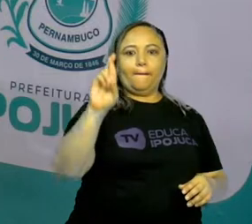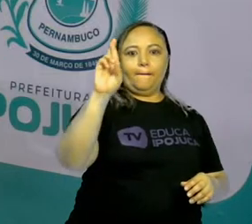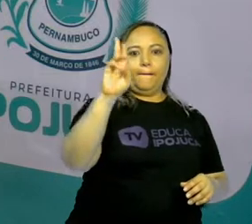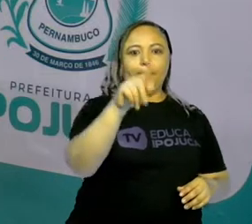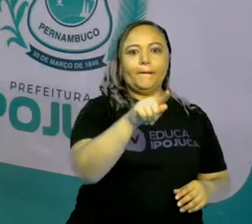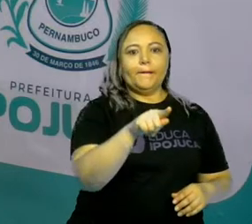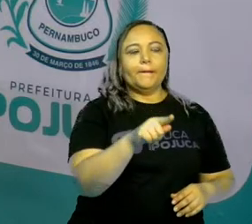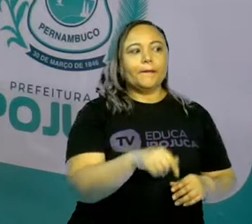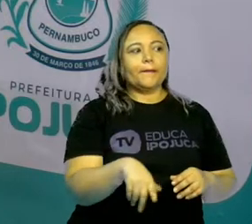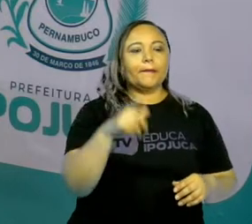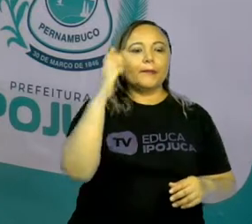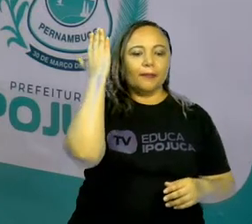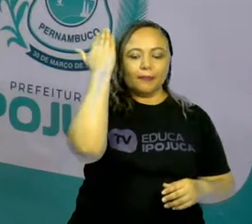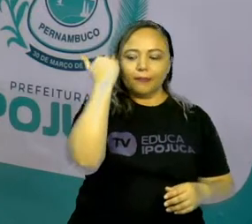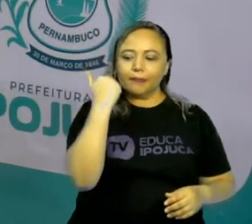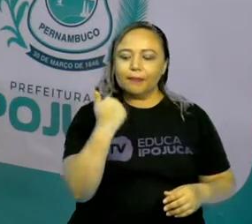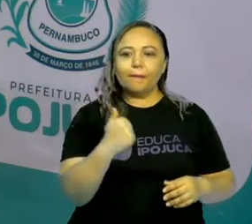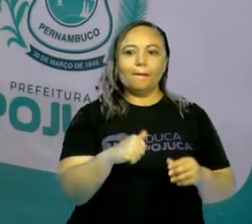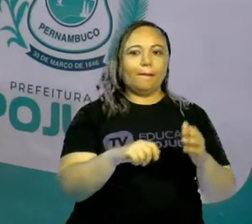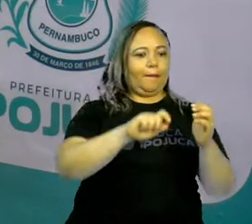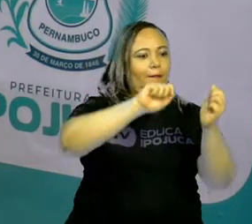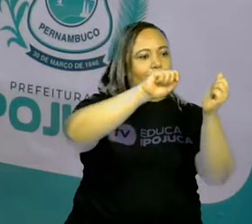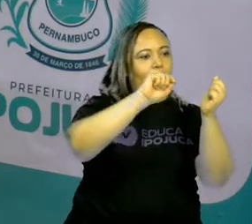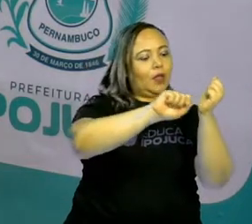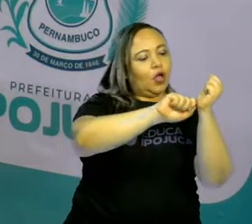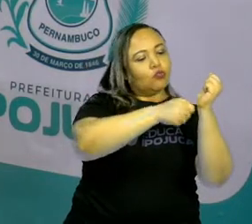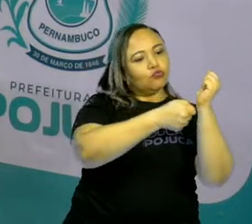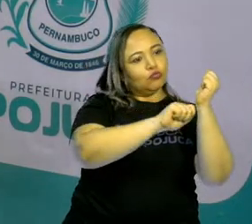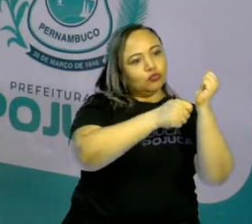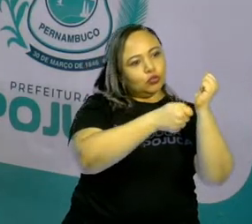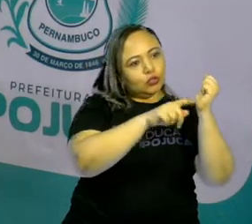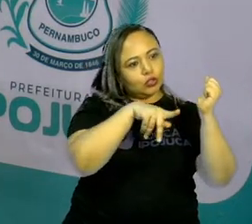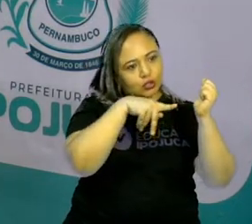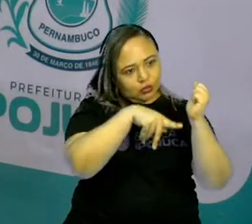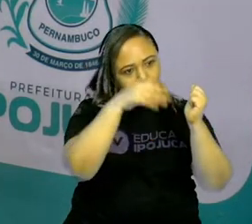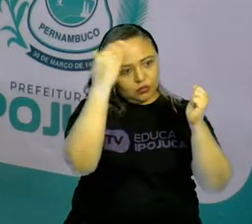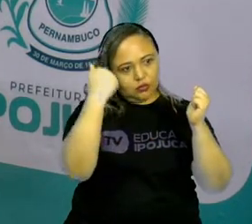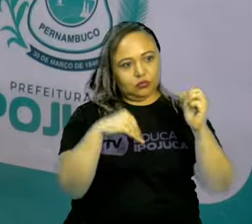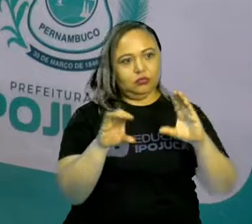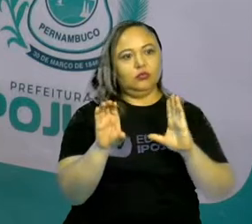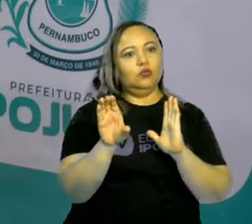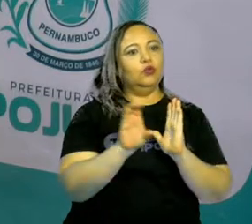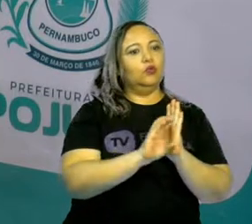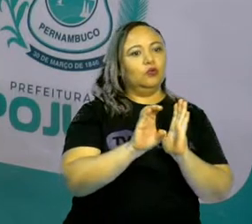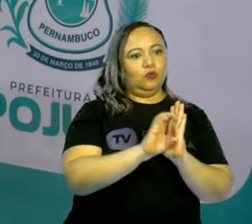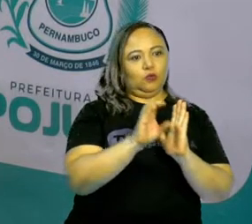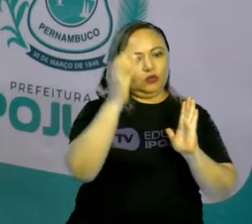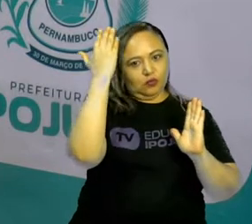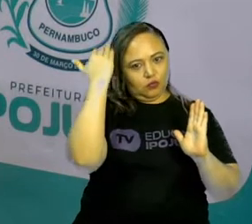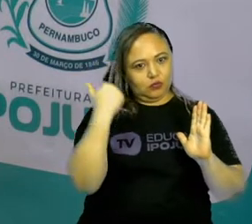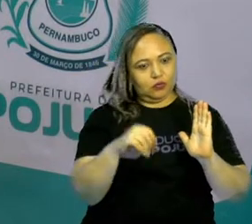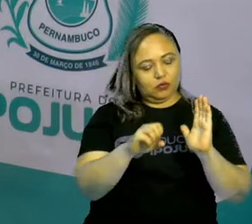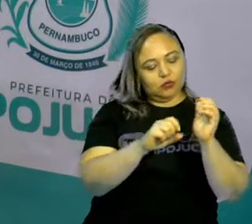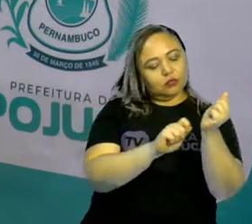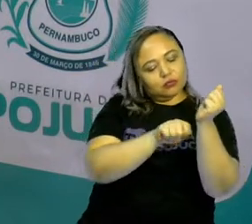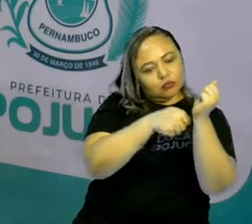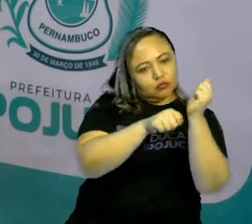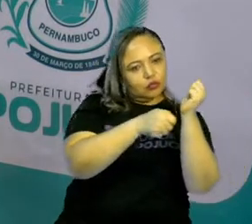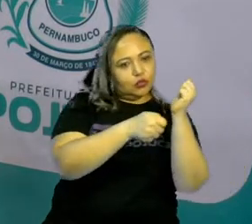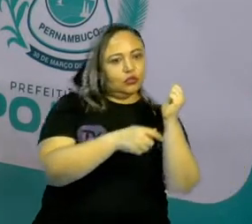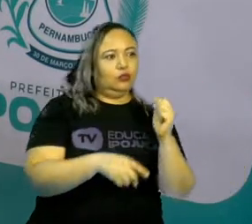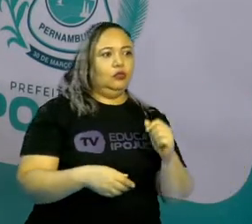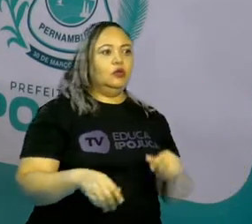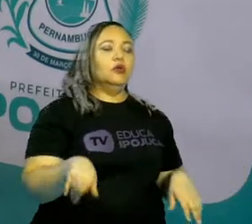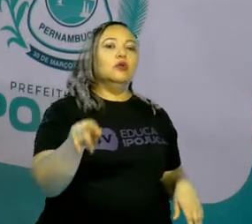pessoa que o dono confia é que pode abrir aquele cofre. Então, existe um código, certo?